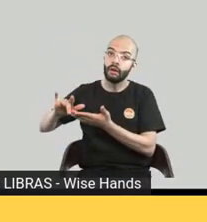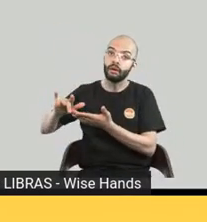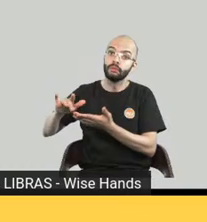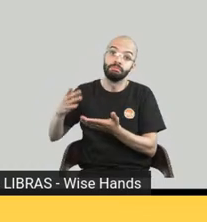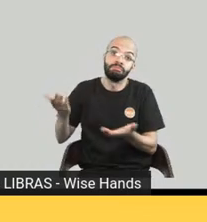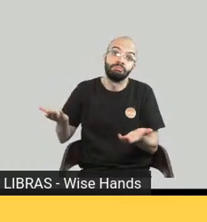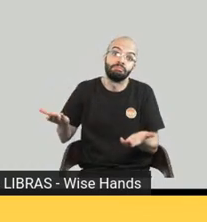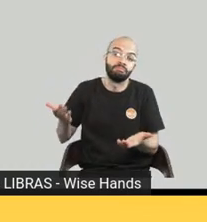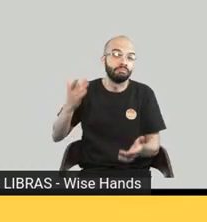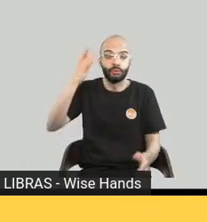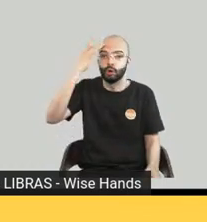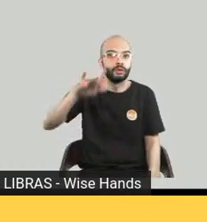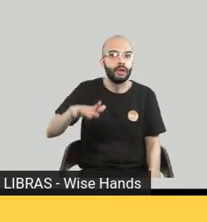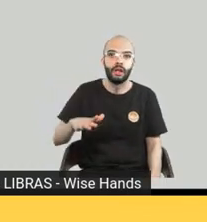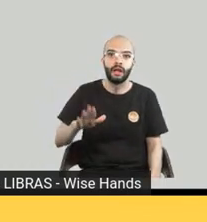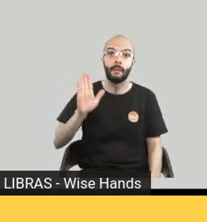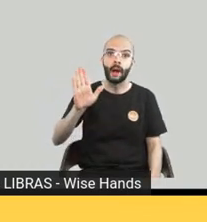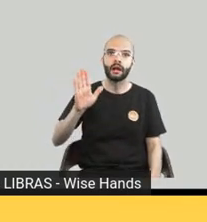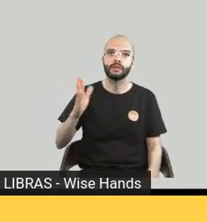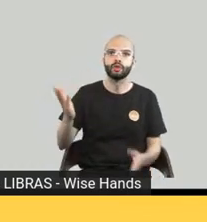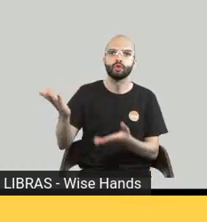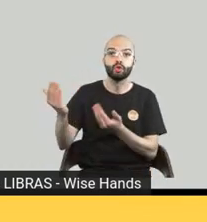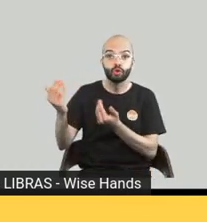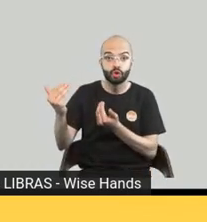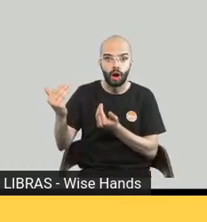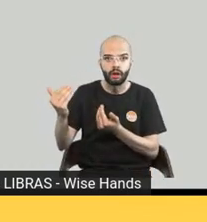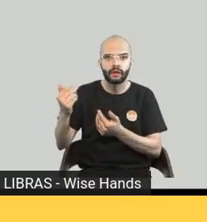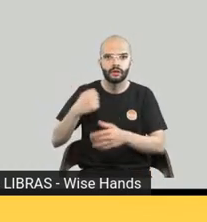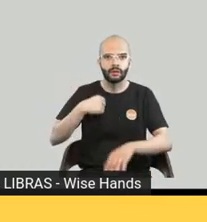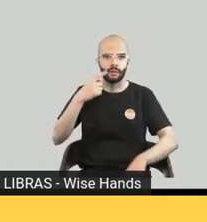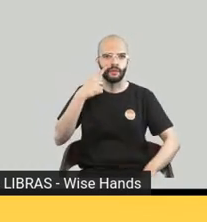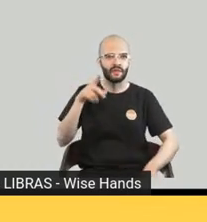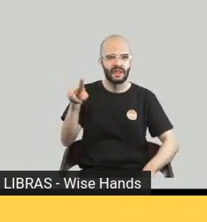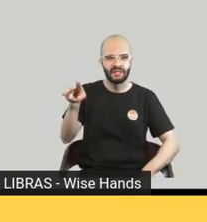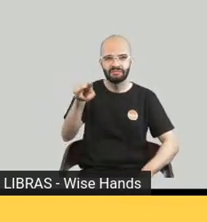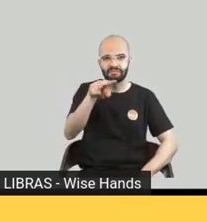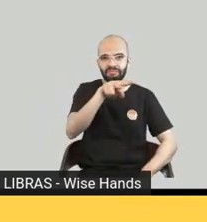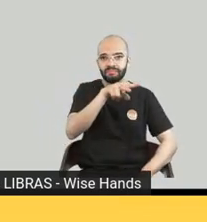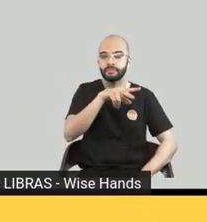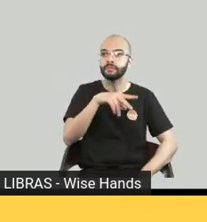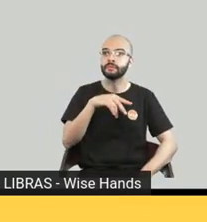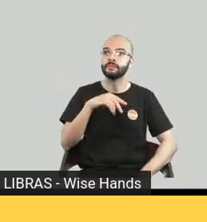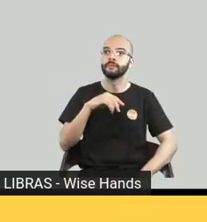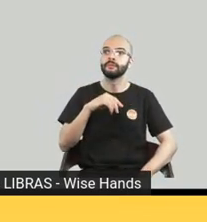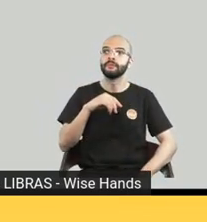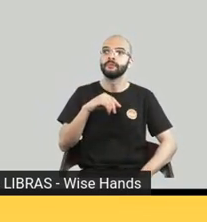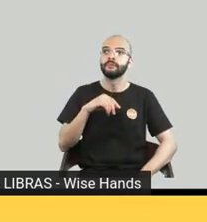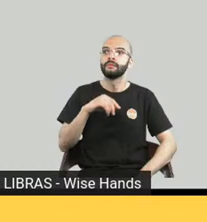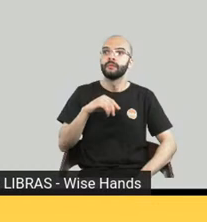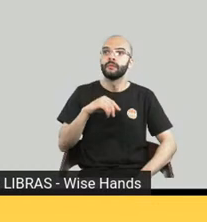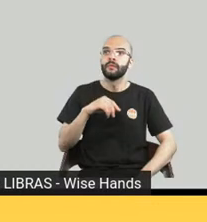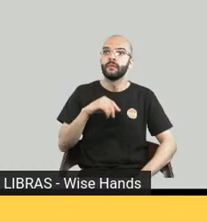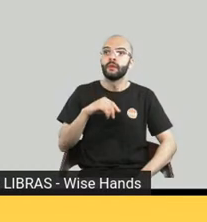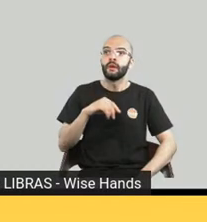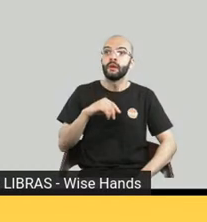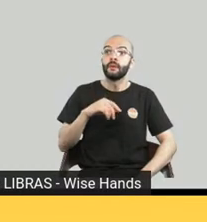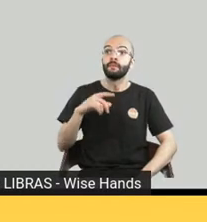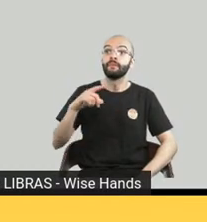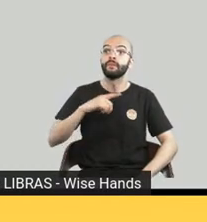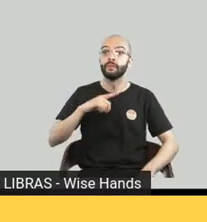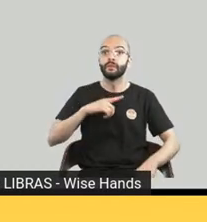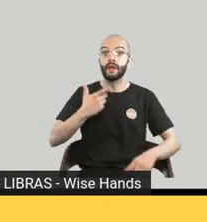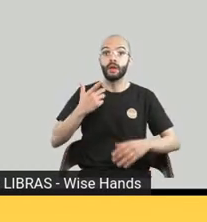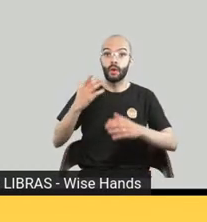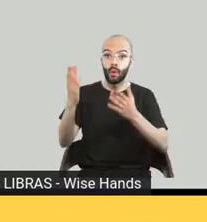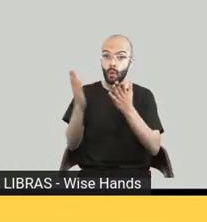eu vejo muito pela experiência do selo seguinte que é o selo juvenil aqui da companhia não é um selo que tem participação de